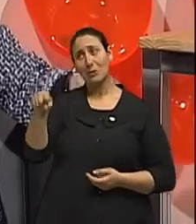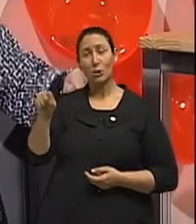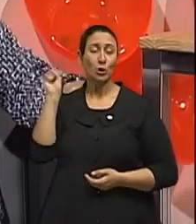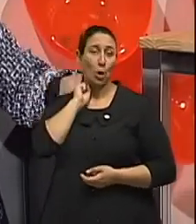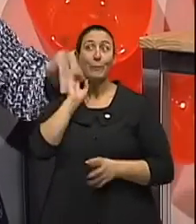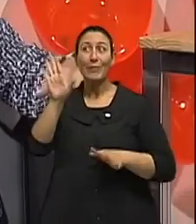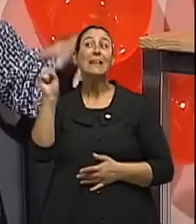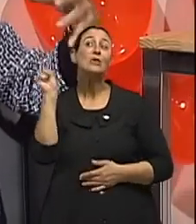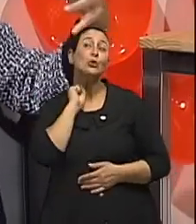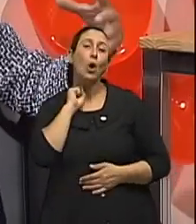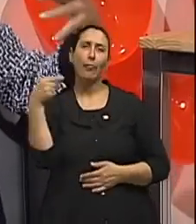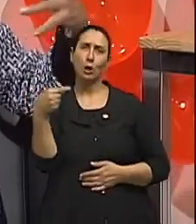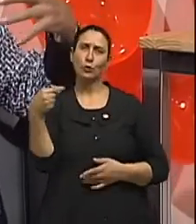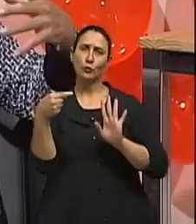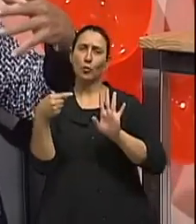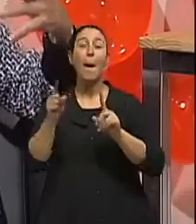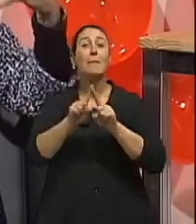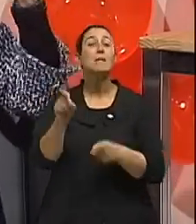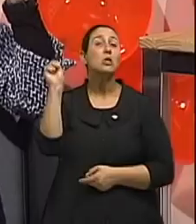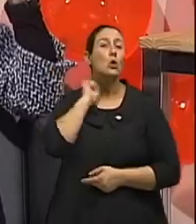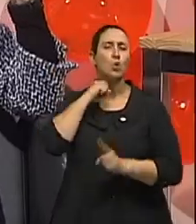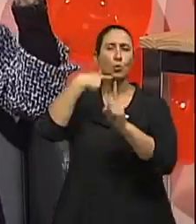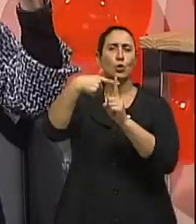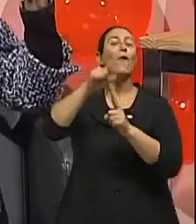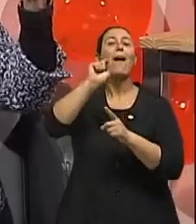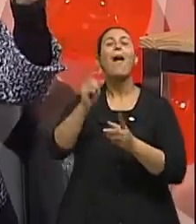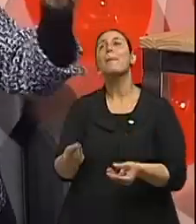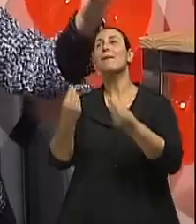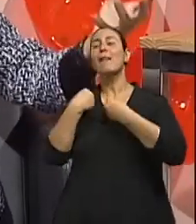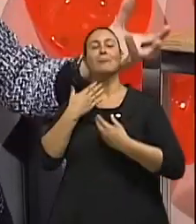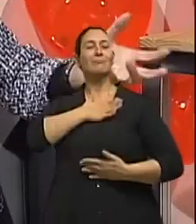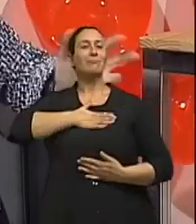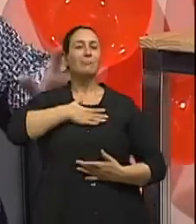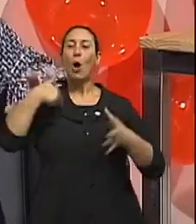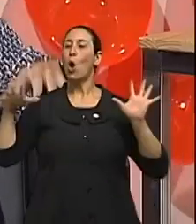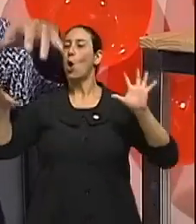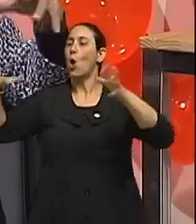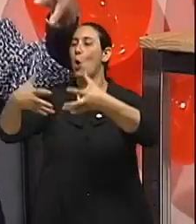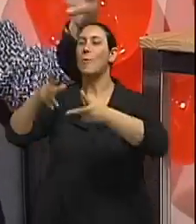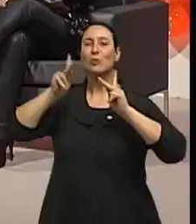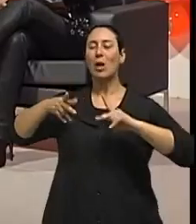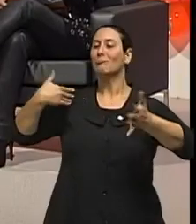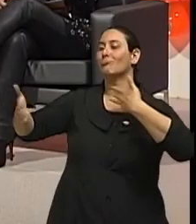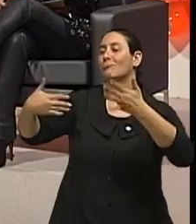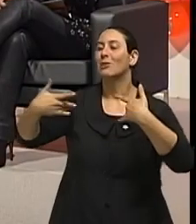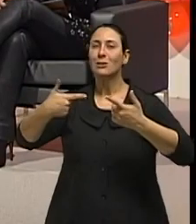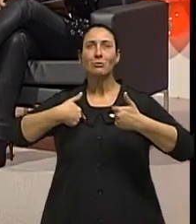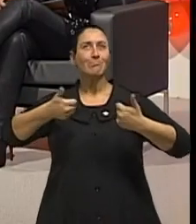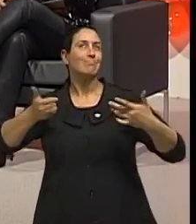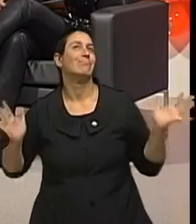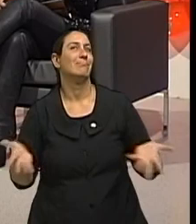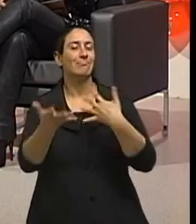estresse negativo dói, mas o estresse positivo é aquele que está com as pessoas que a gente gosta. Que me impulsiona para fazer coisas.